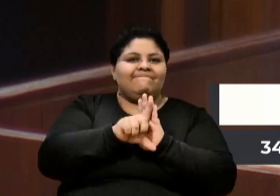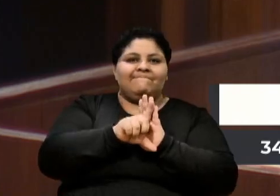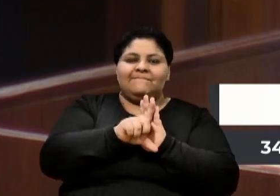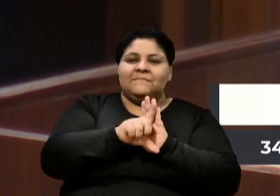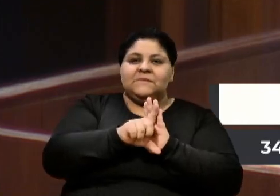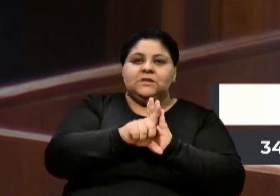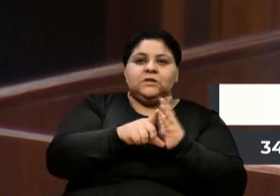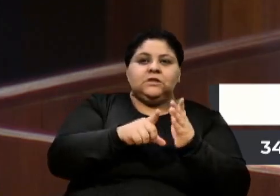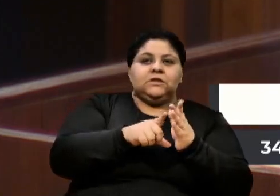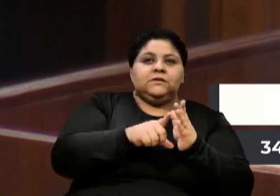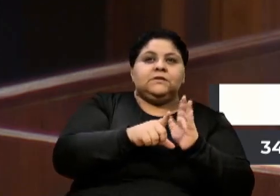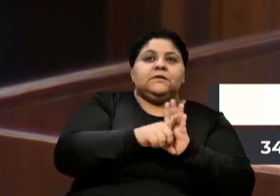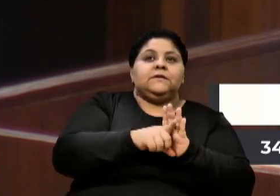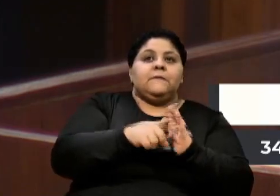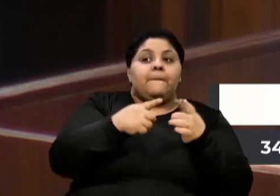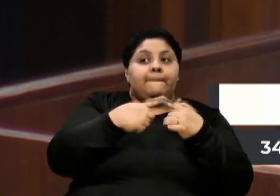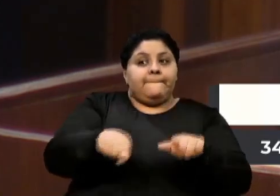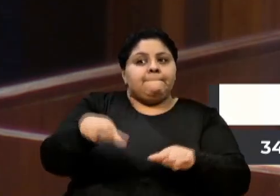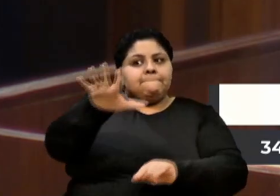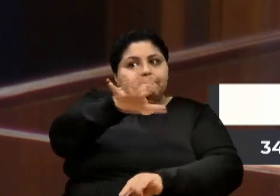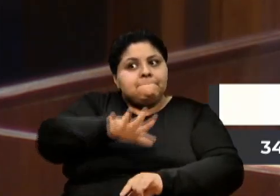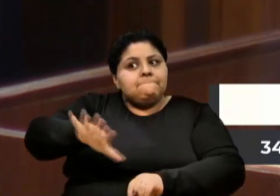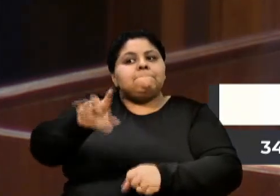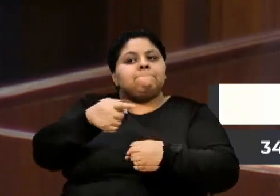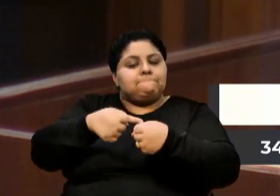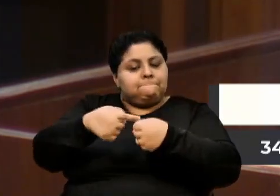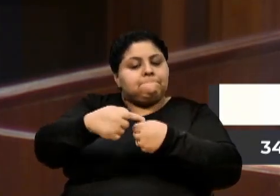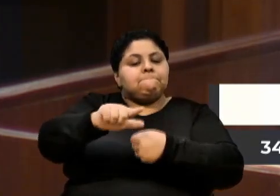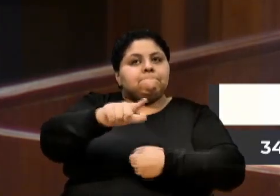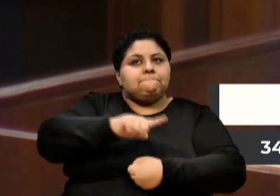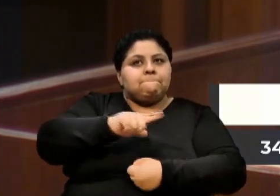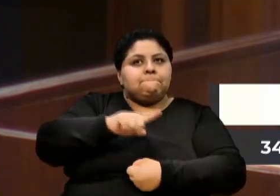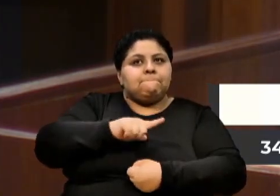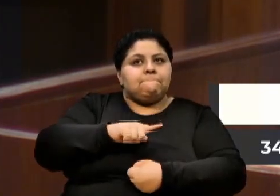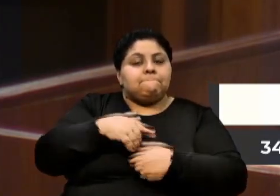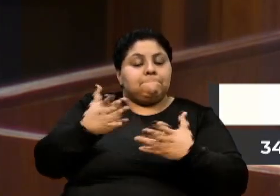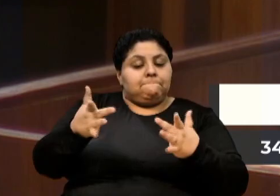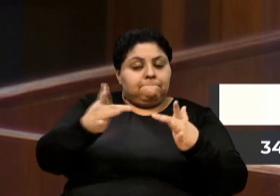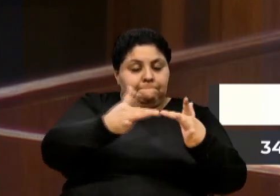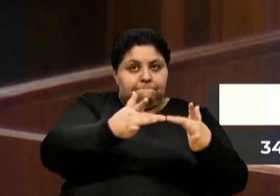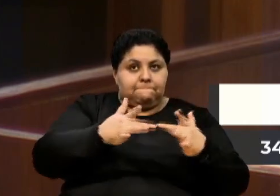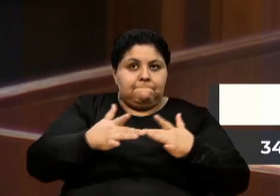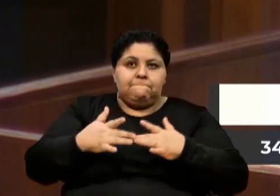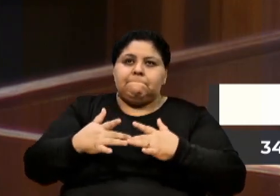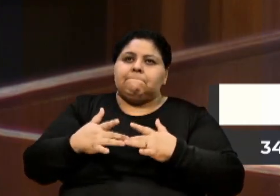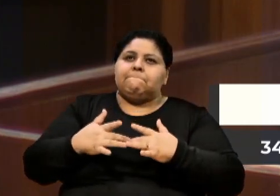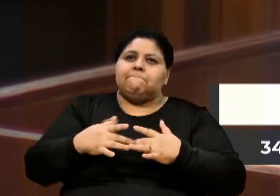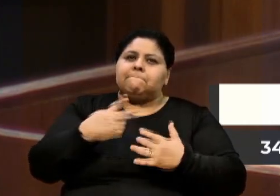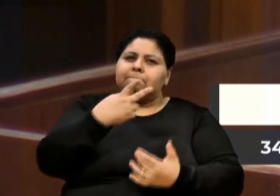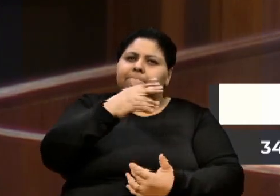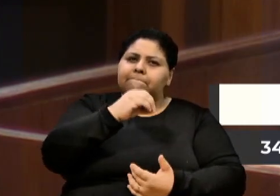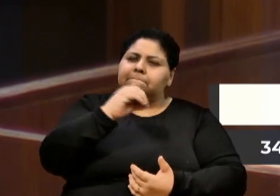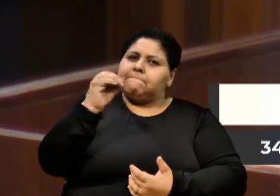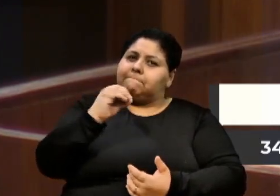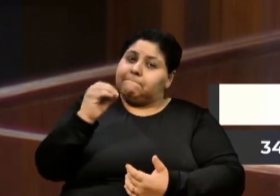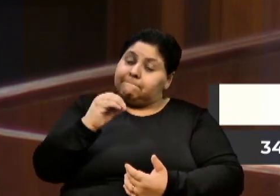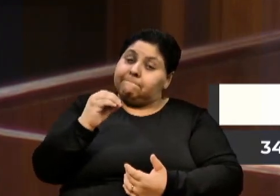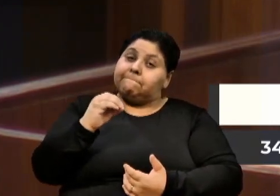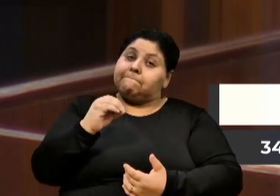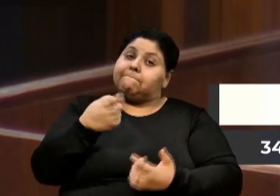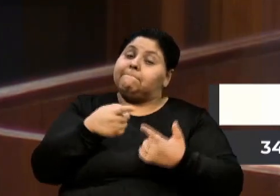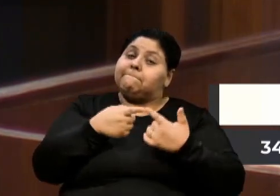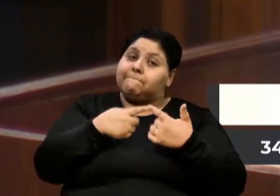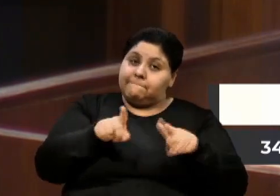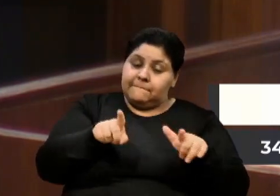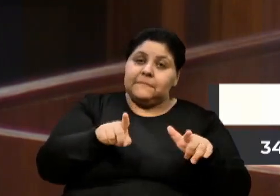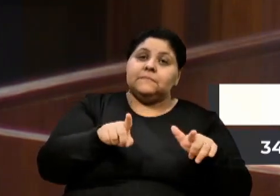das cidades tem. Então, nós combinamos, em princípio era para o dia 20 de outubro, só que agora vai ter